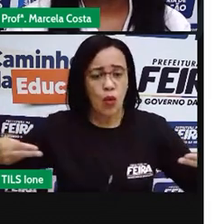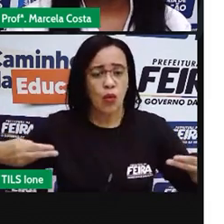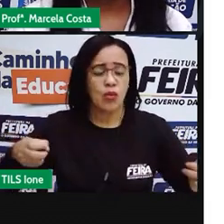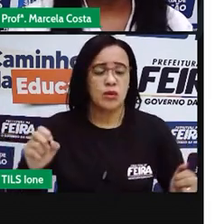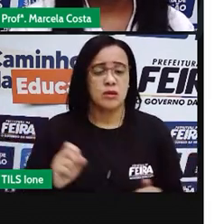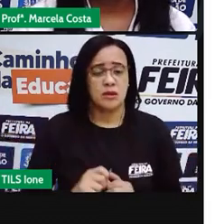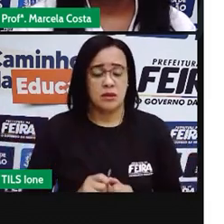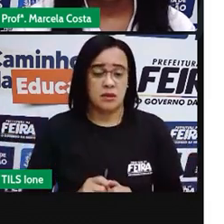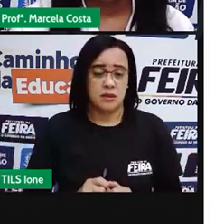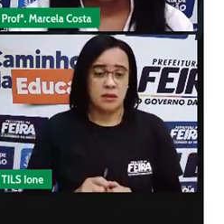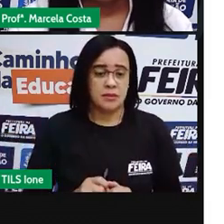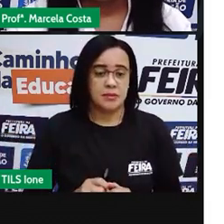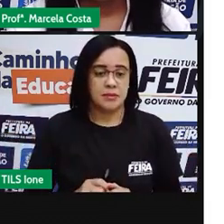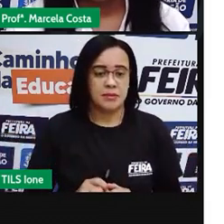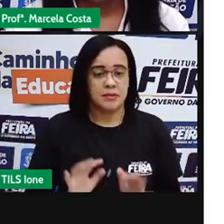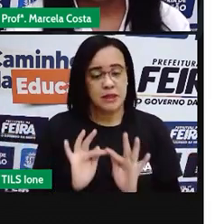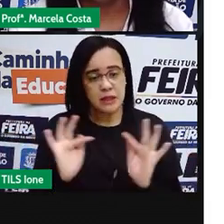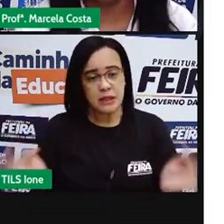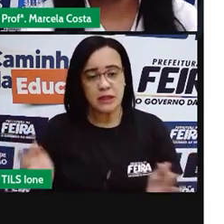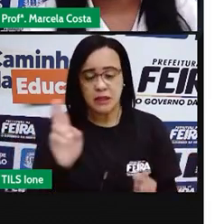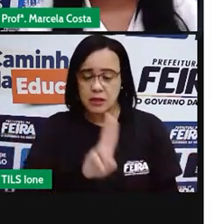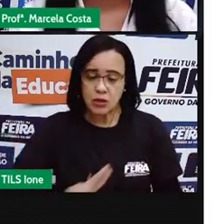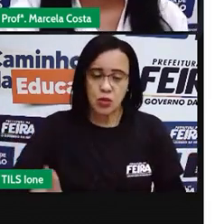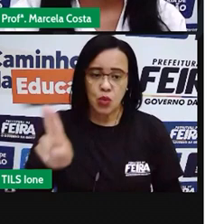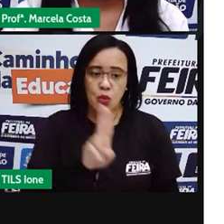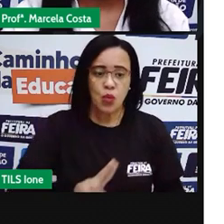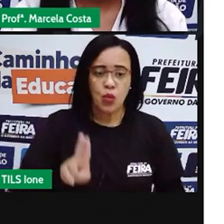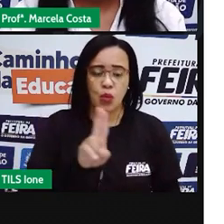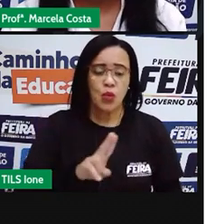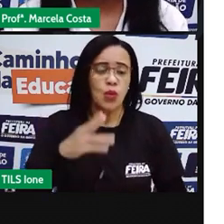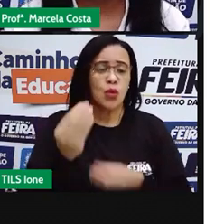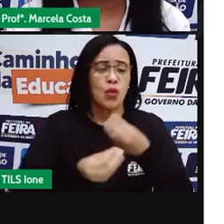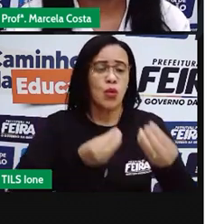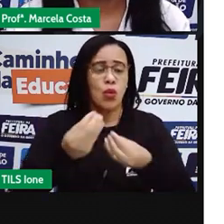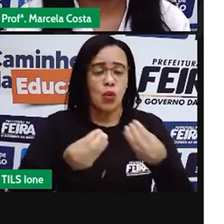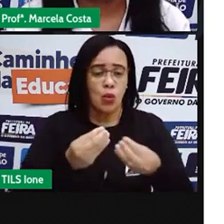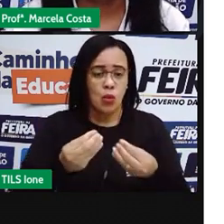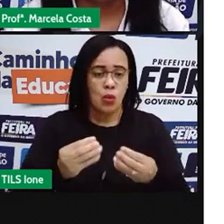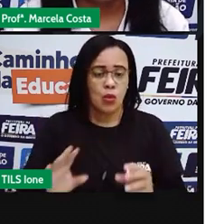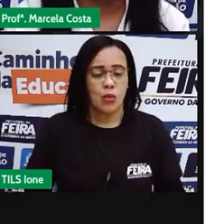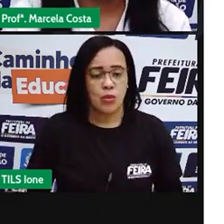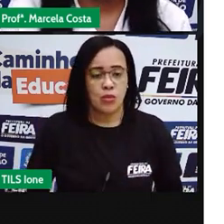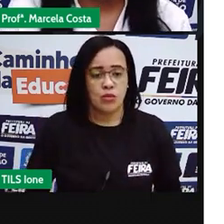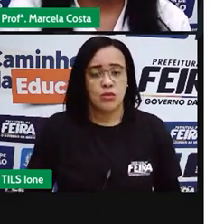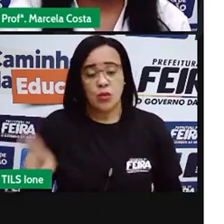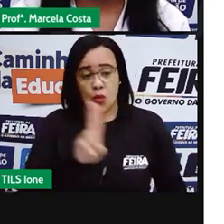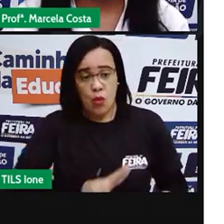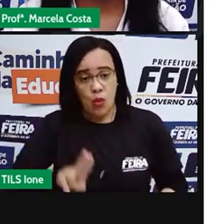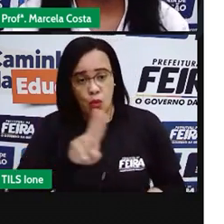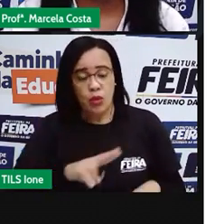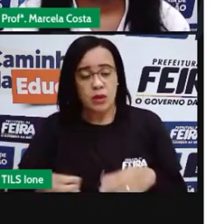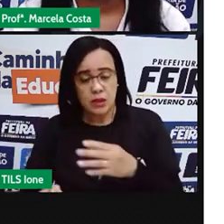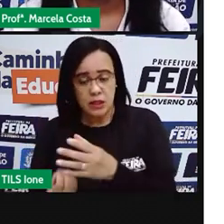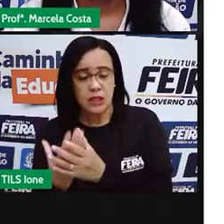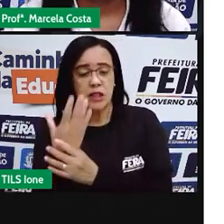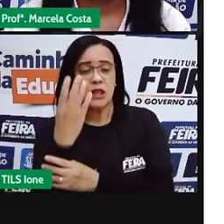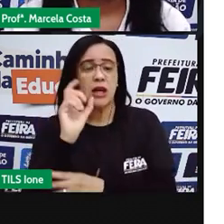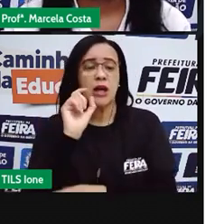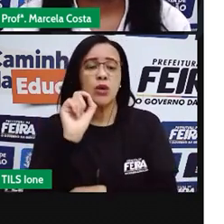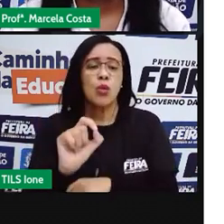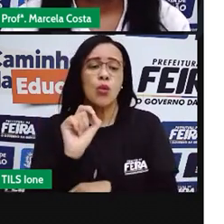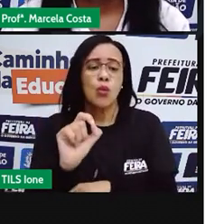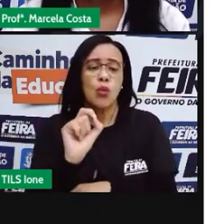criado, ele é utilizado seguindo